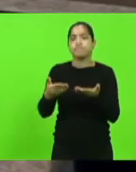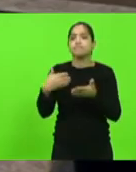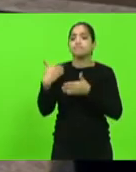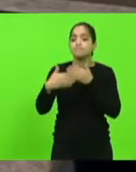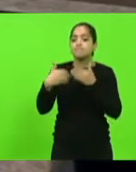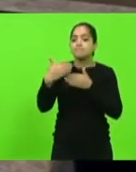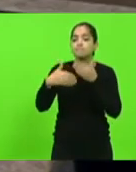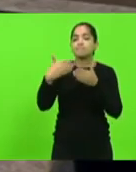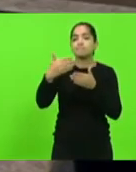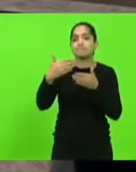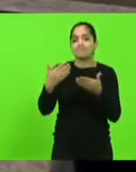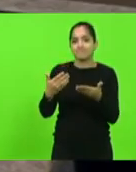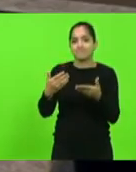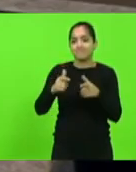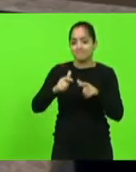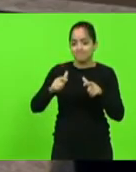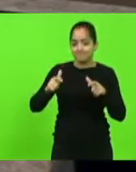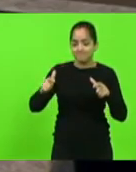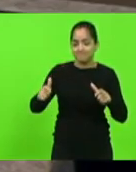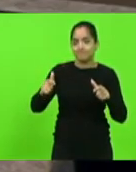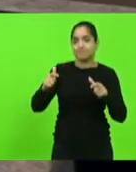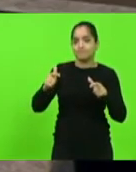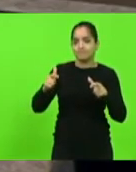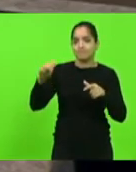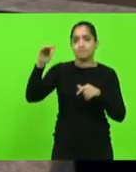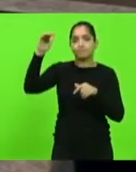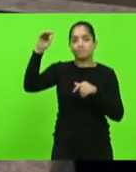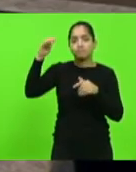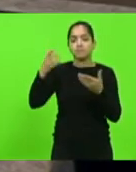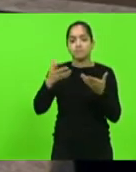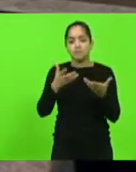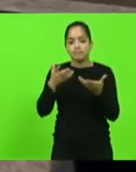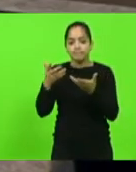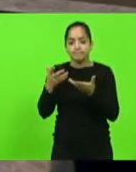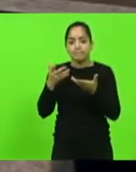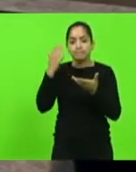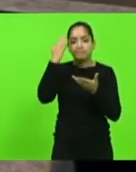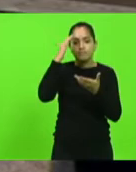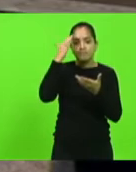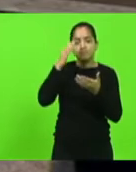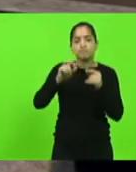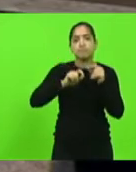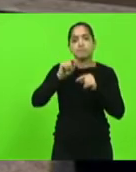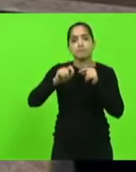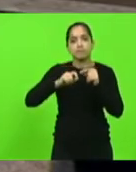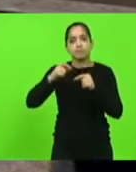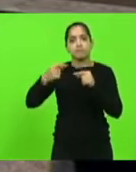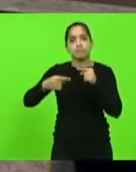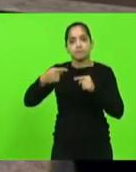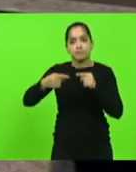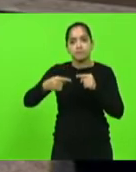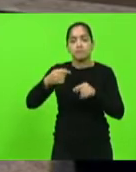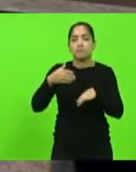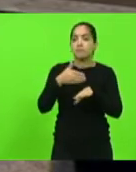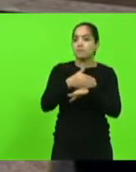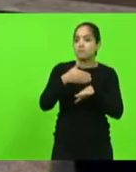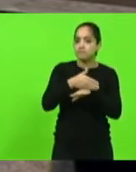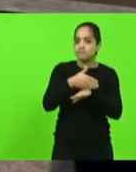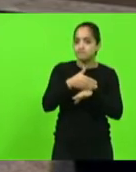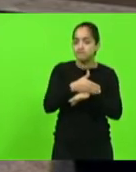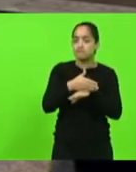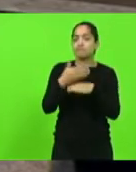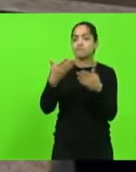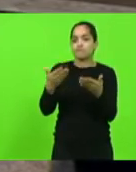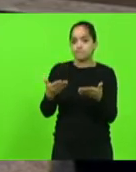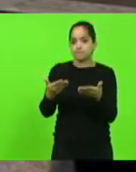mais crianças, jovens e adultos querendo entender o que é política, querendo participar do processo político, querendo